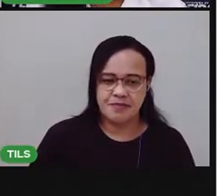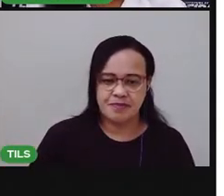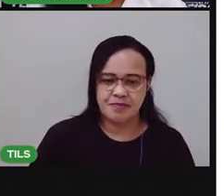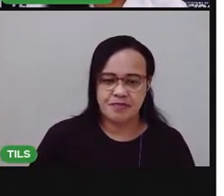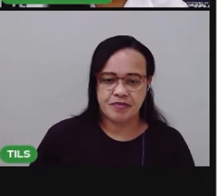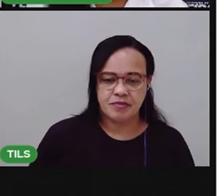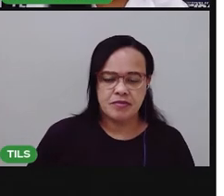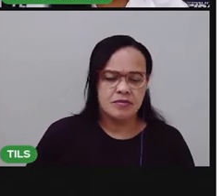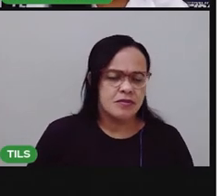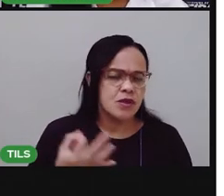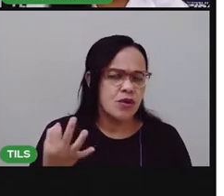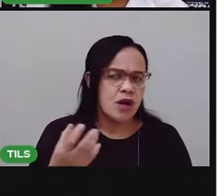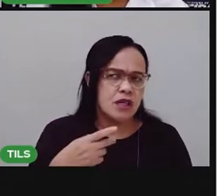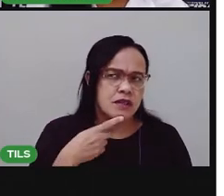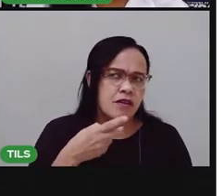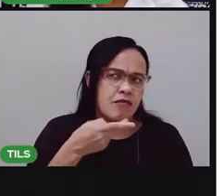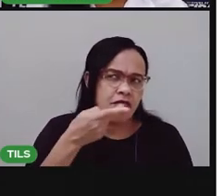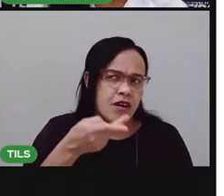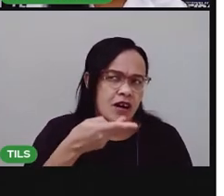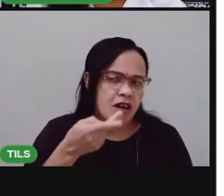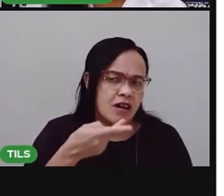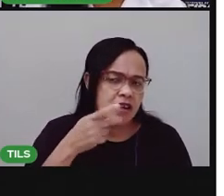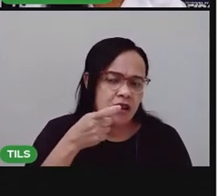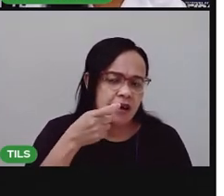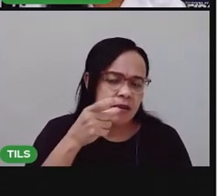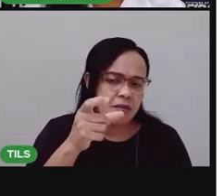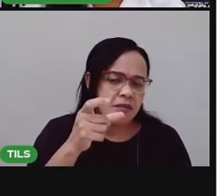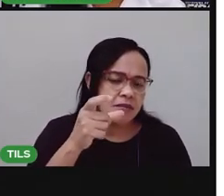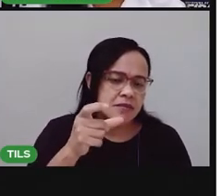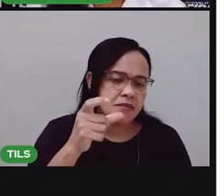Quantas vezes você abriu a boca pra falar essa palavra?